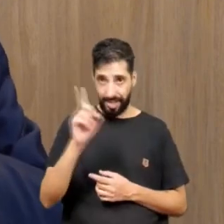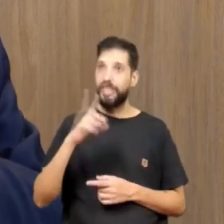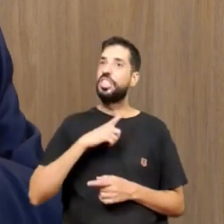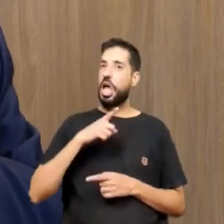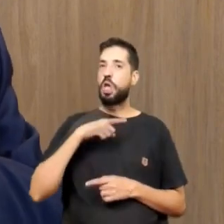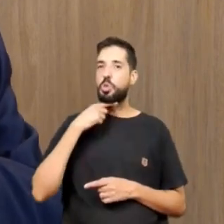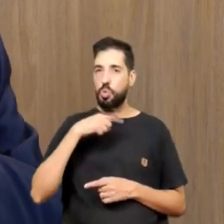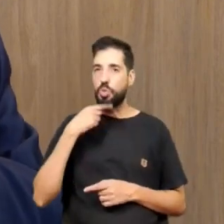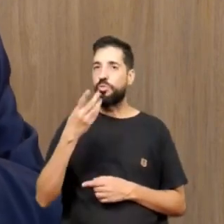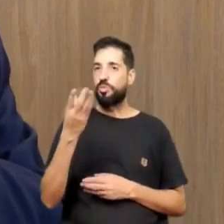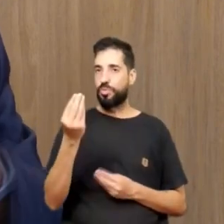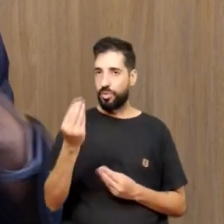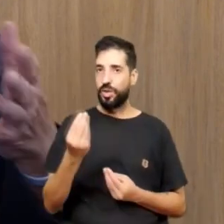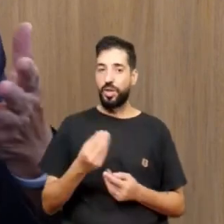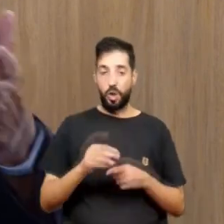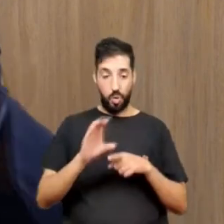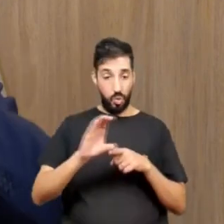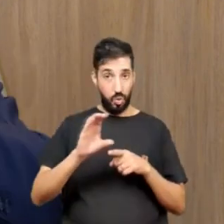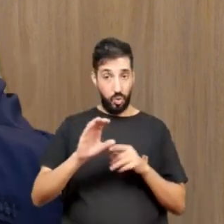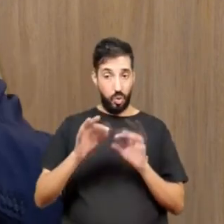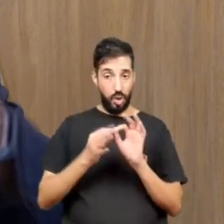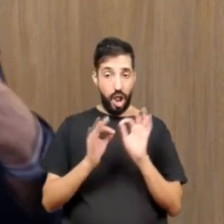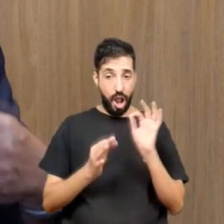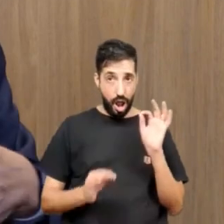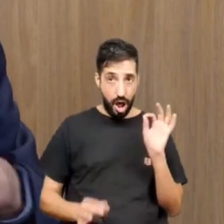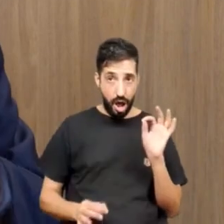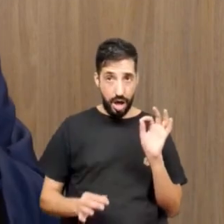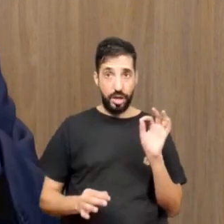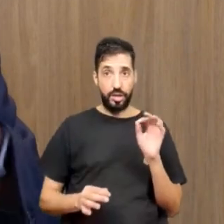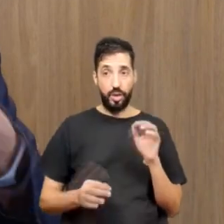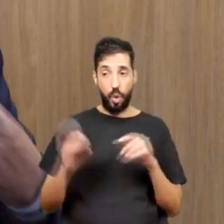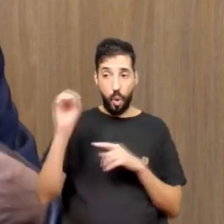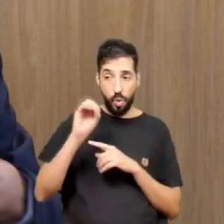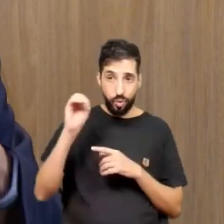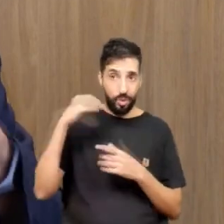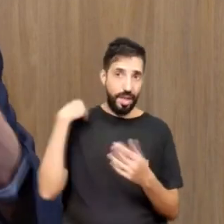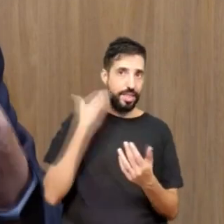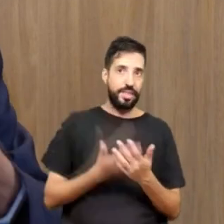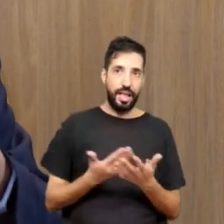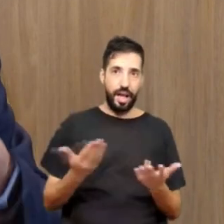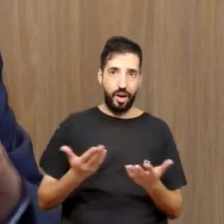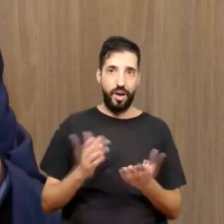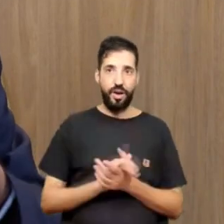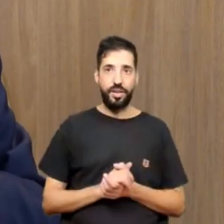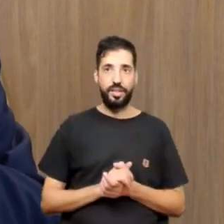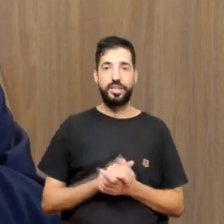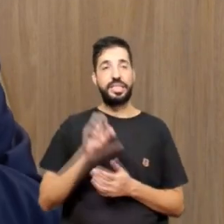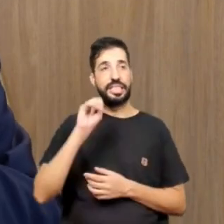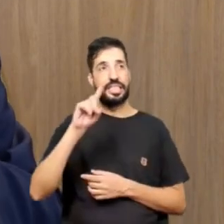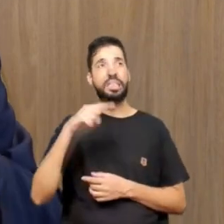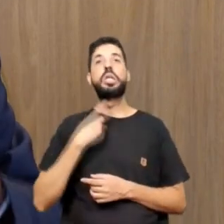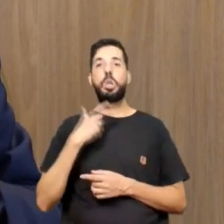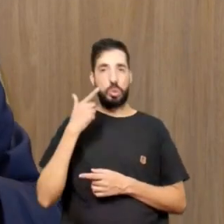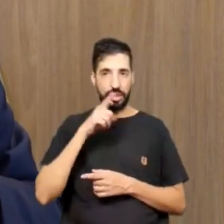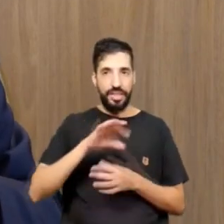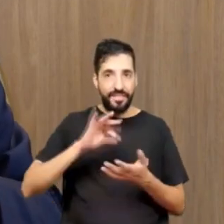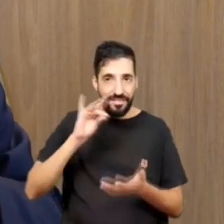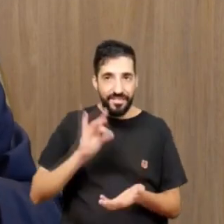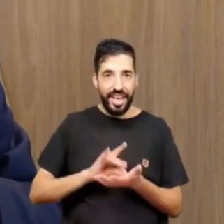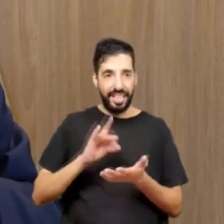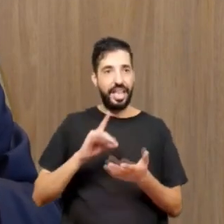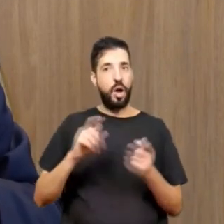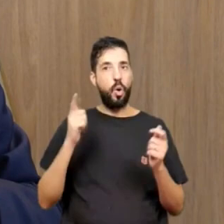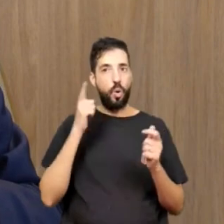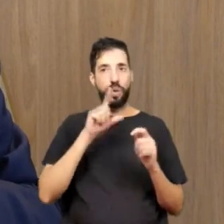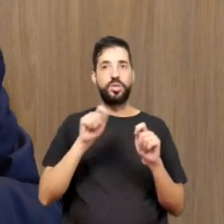se um curso tão longo, um curso de outubro até agora, se a gente ia ter realmente condições de manter esse curso. E, graças a Deus,